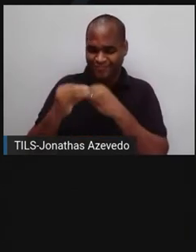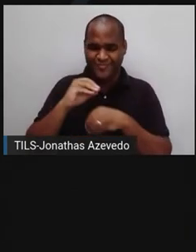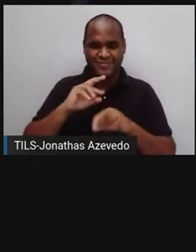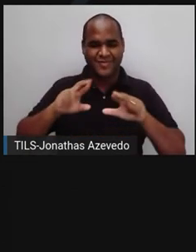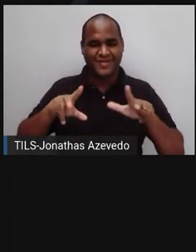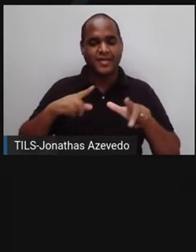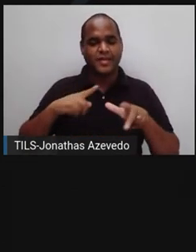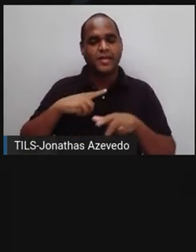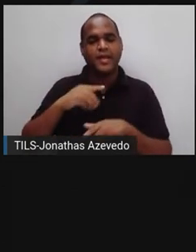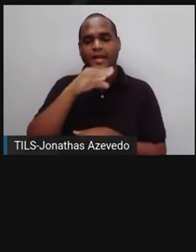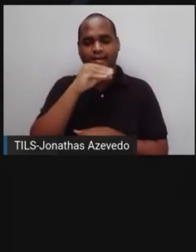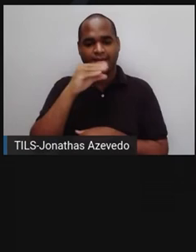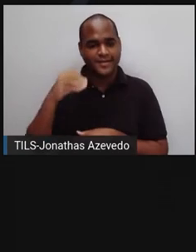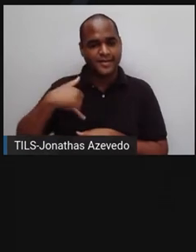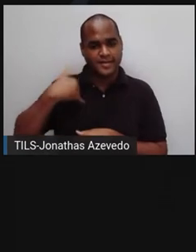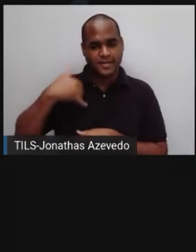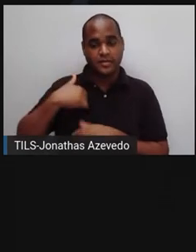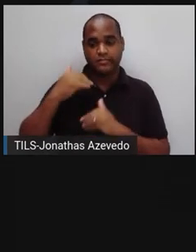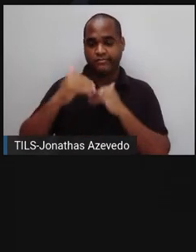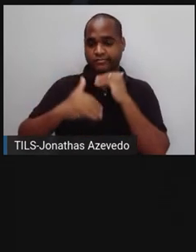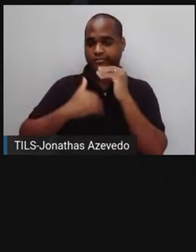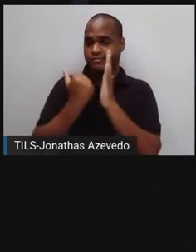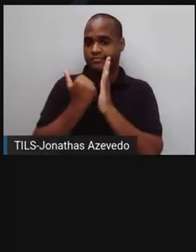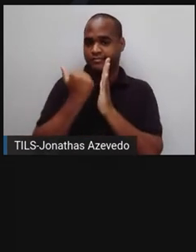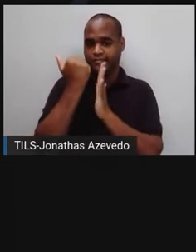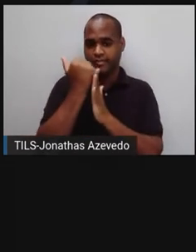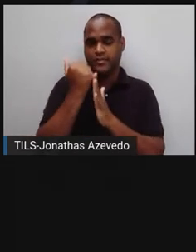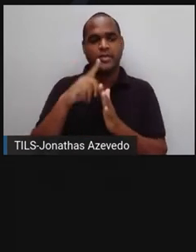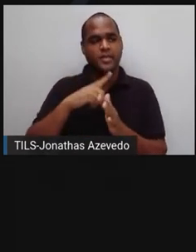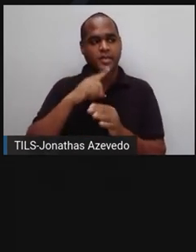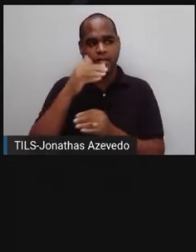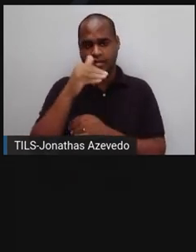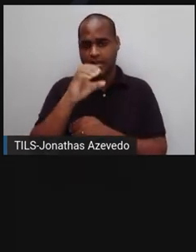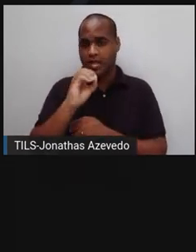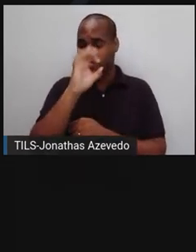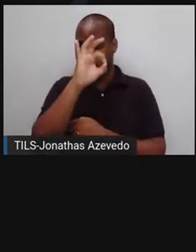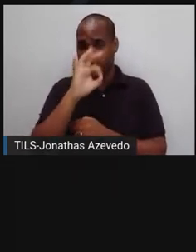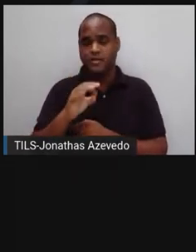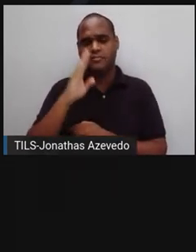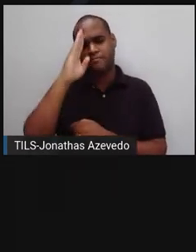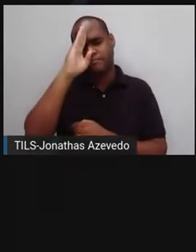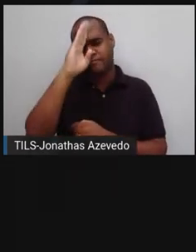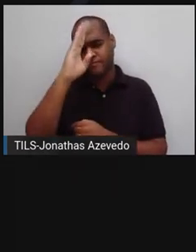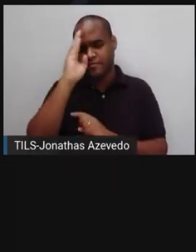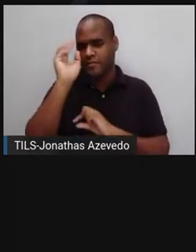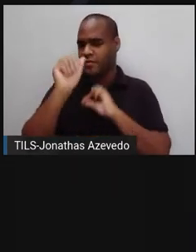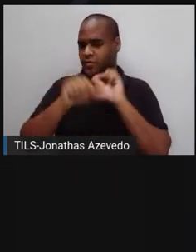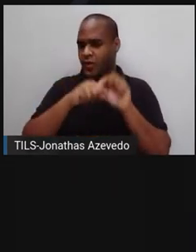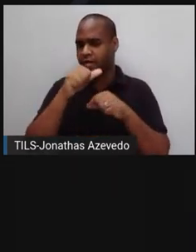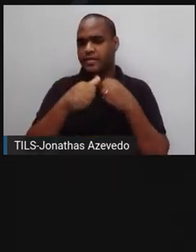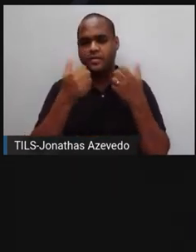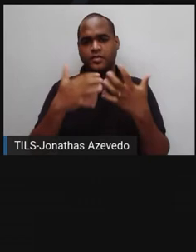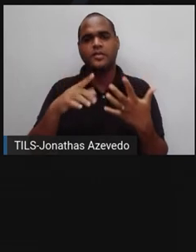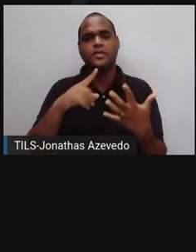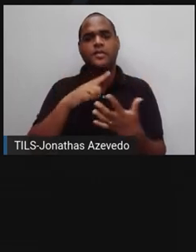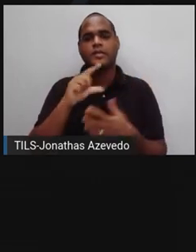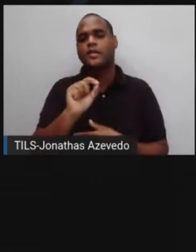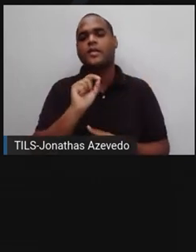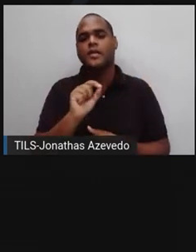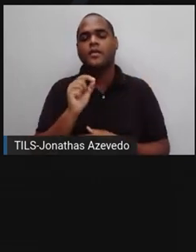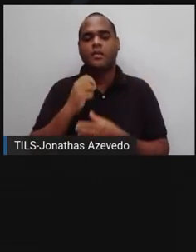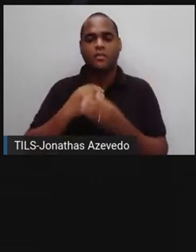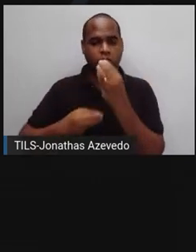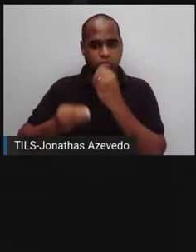Na adolescência, esse índice aumenta e chega a 10%. Os principais transtornos alimentares são a